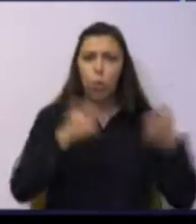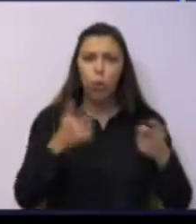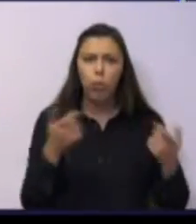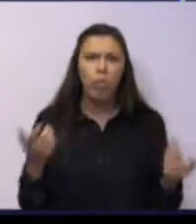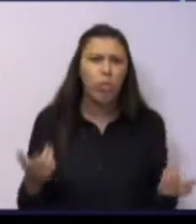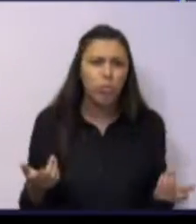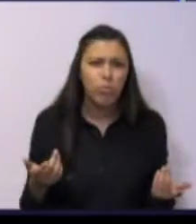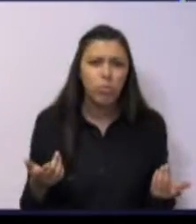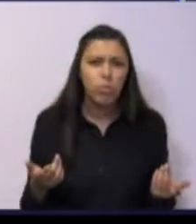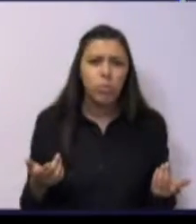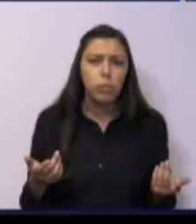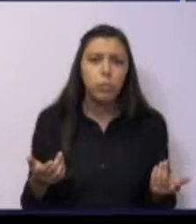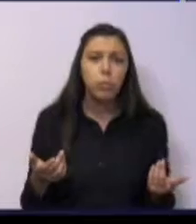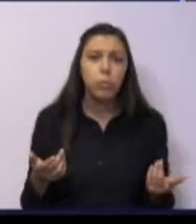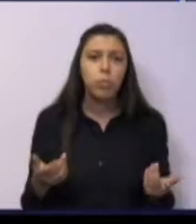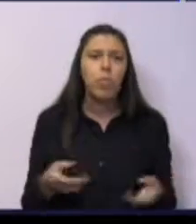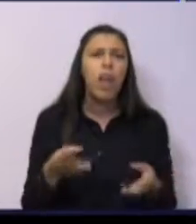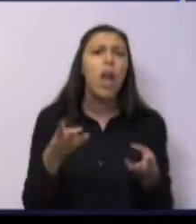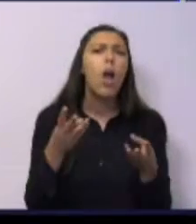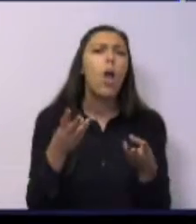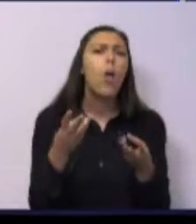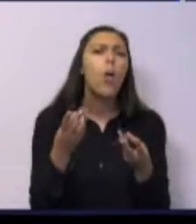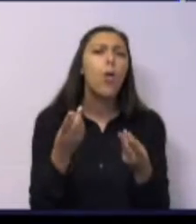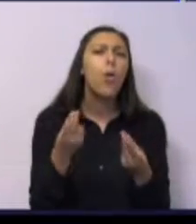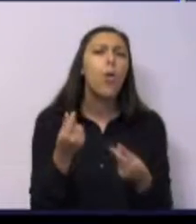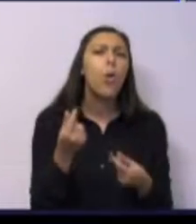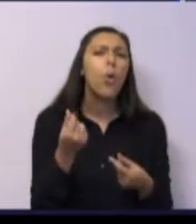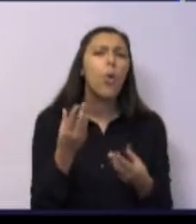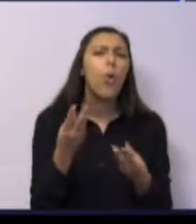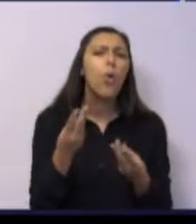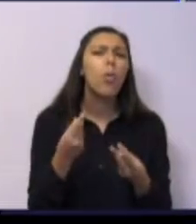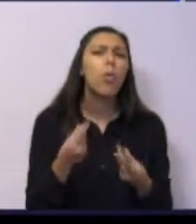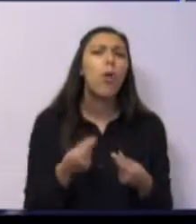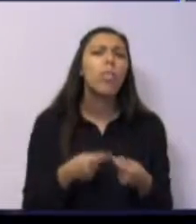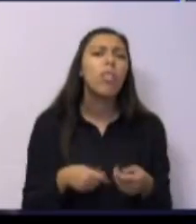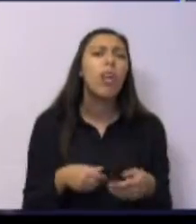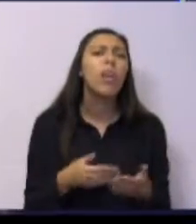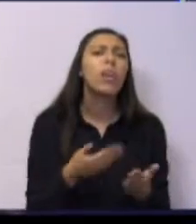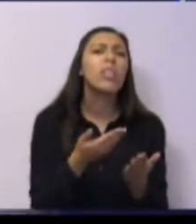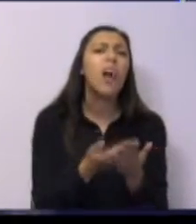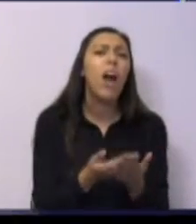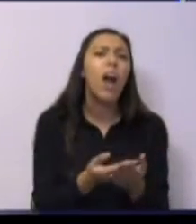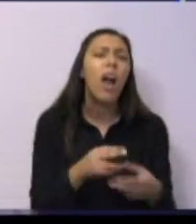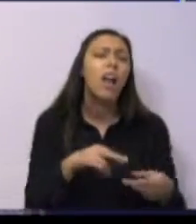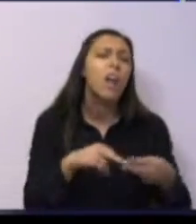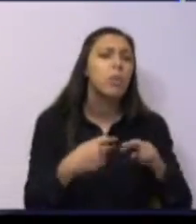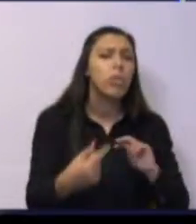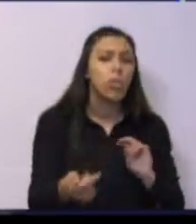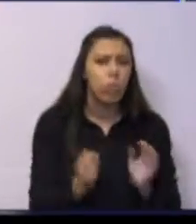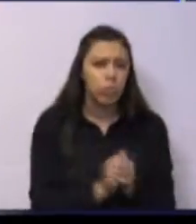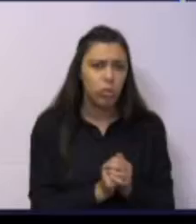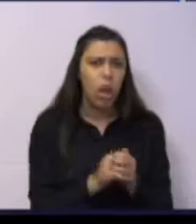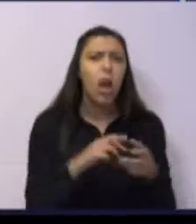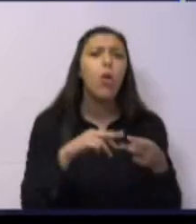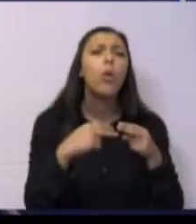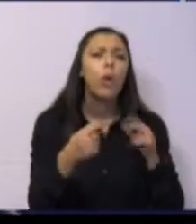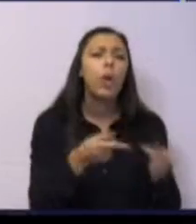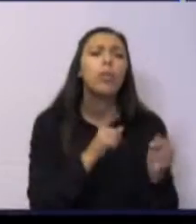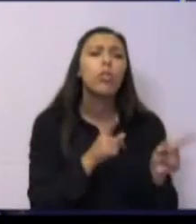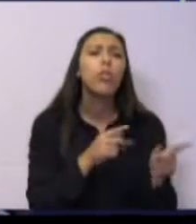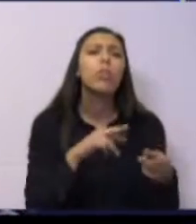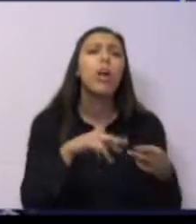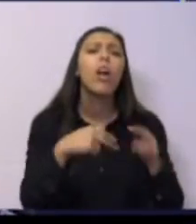Quanto é que aplica a Câmara de Câmara de Lobos? Quanto é que dá às casas do povo?